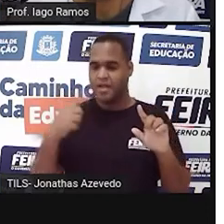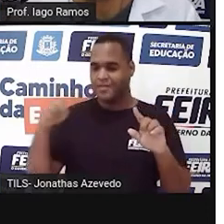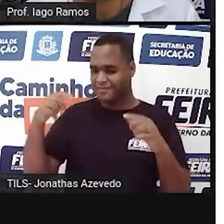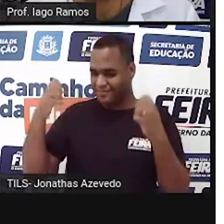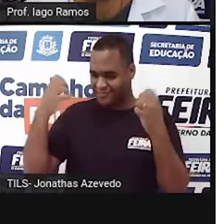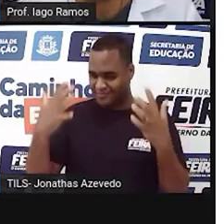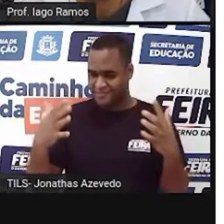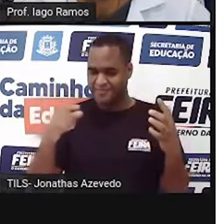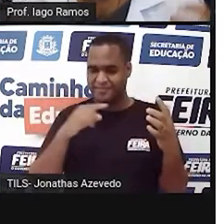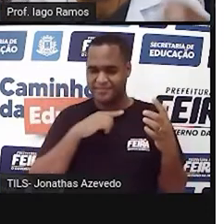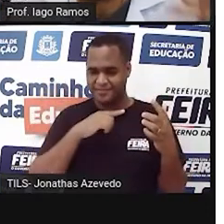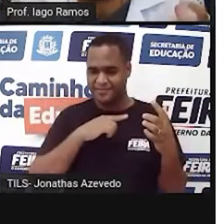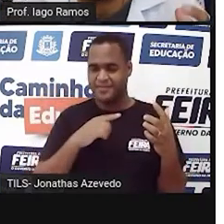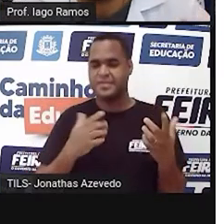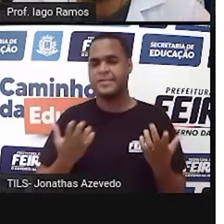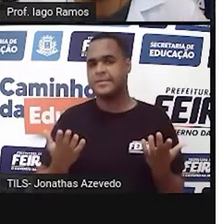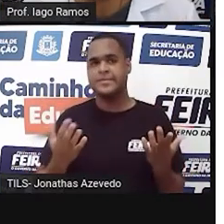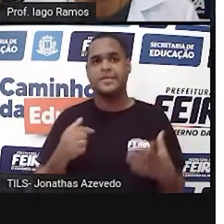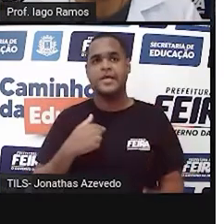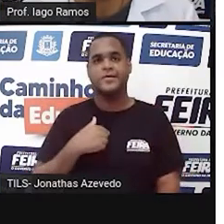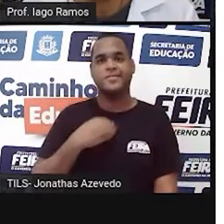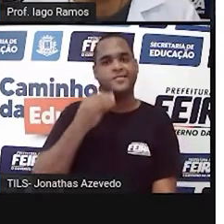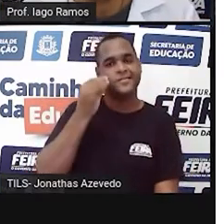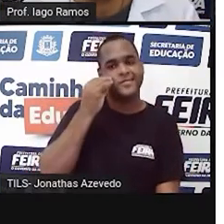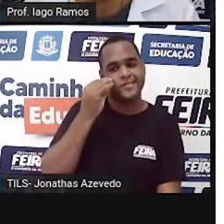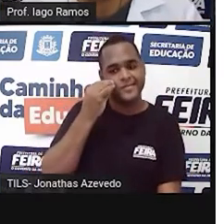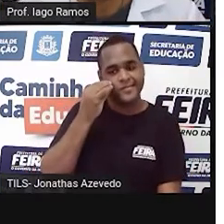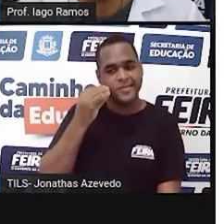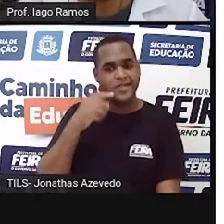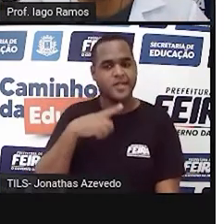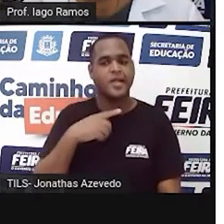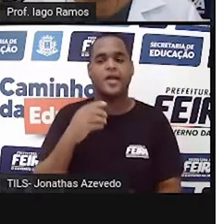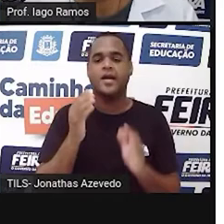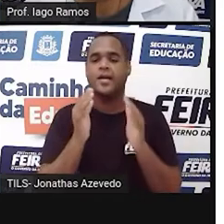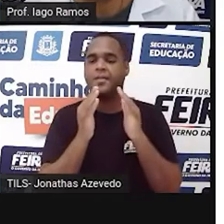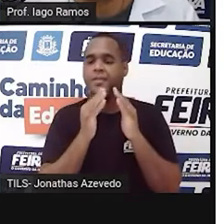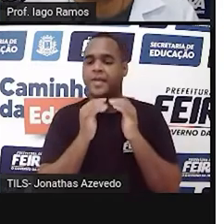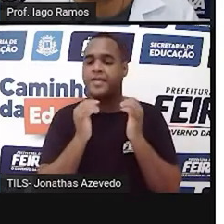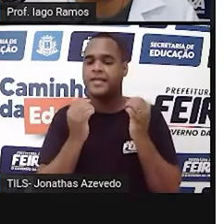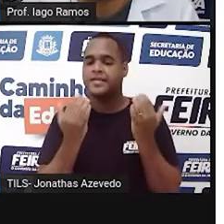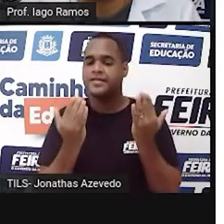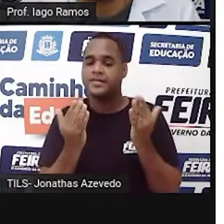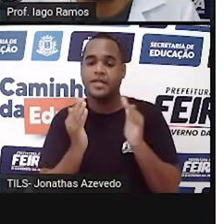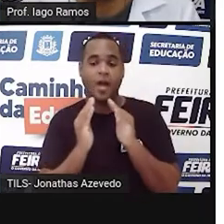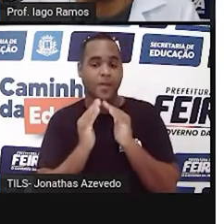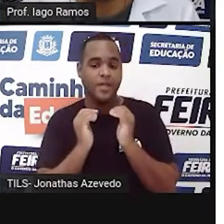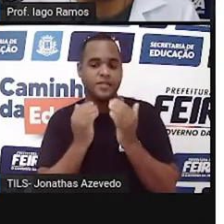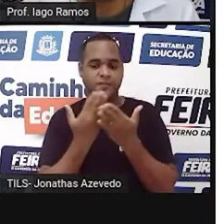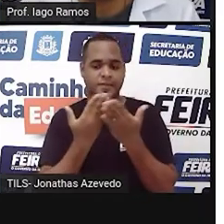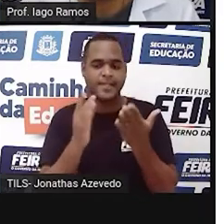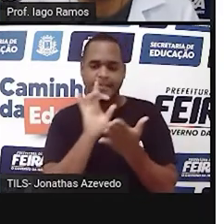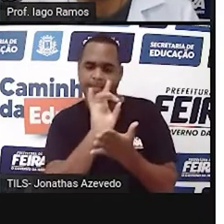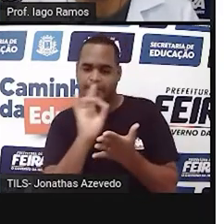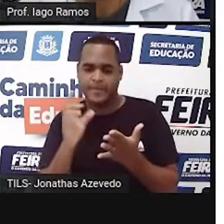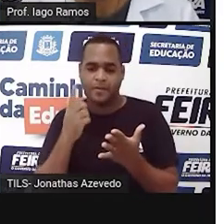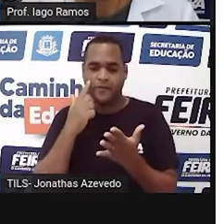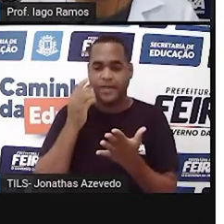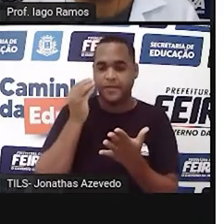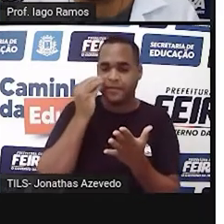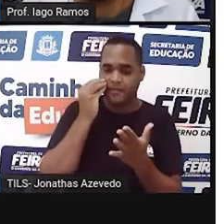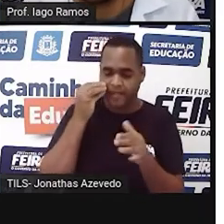né? Eu tentei, né? Pedir, né? Que você tentasse fazer uma